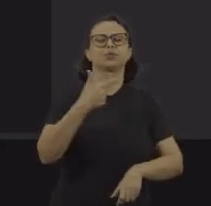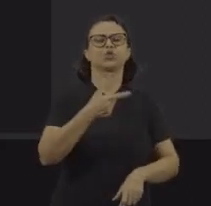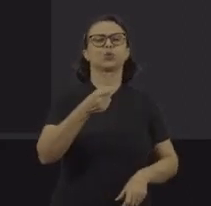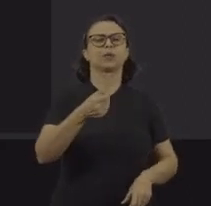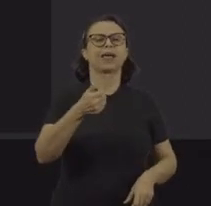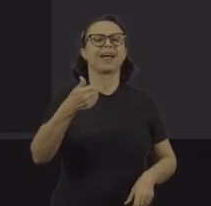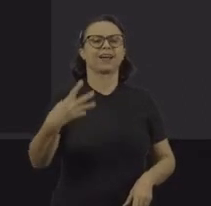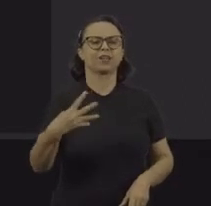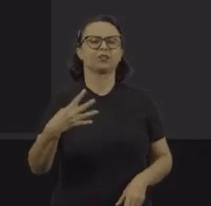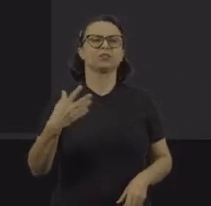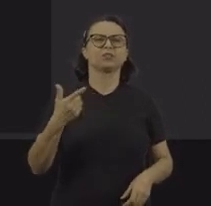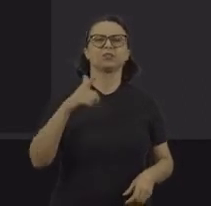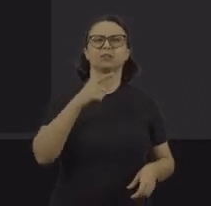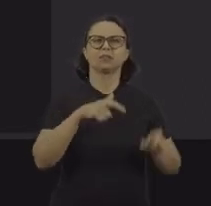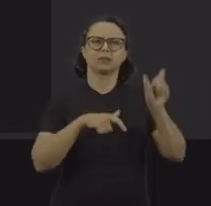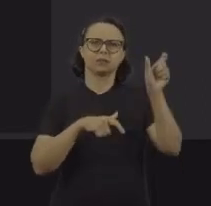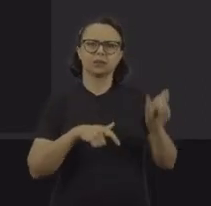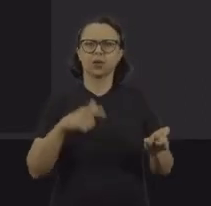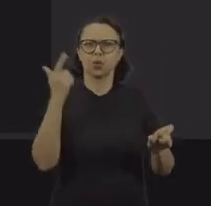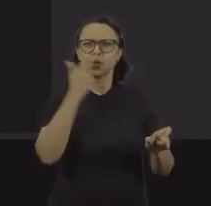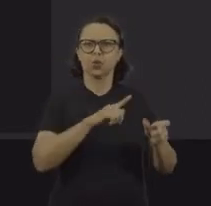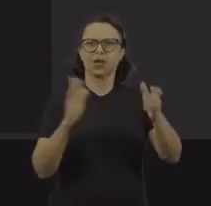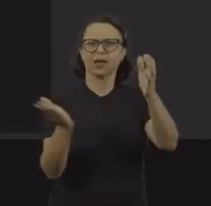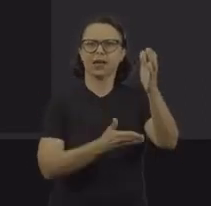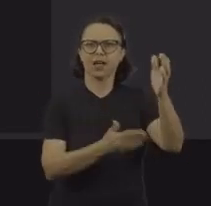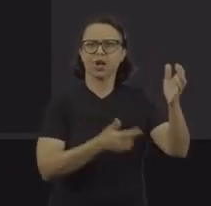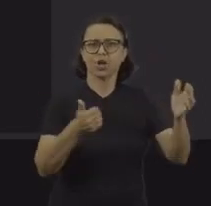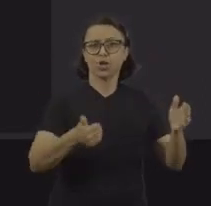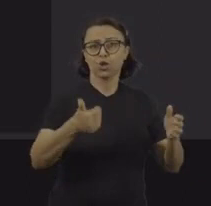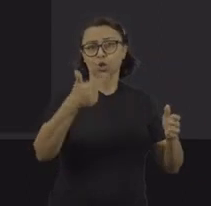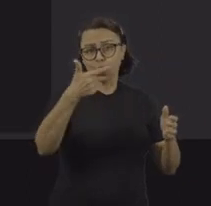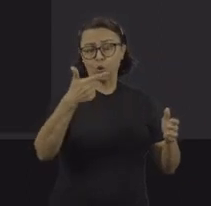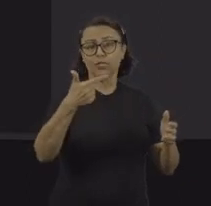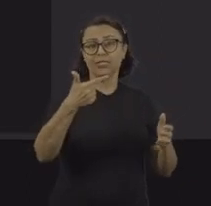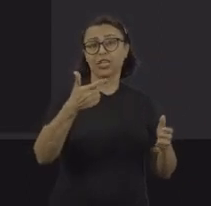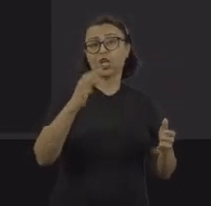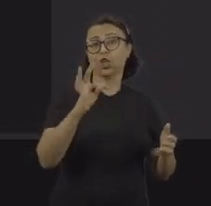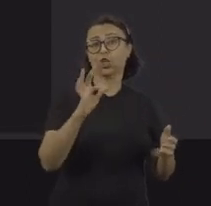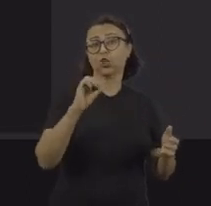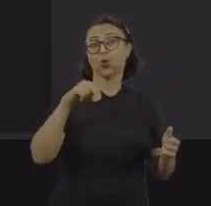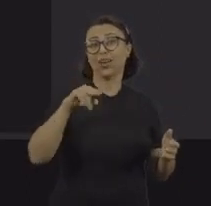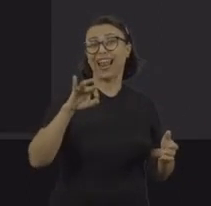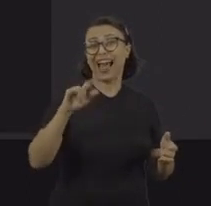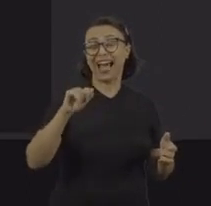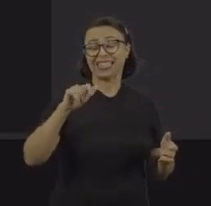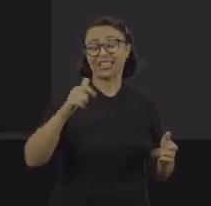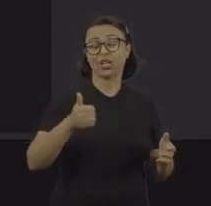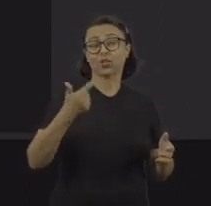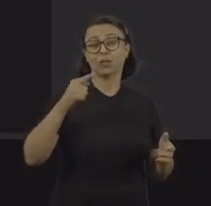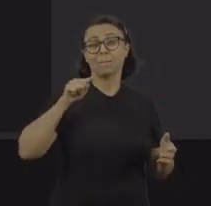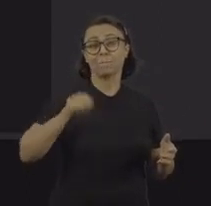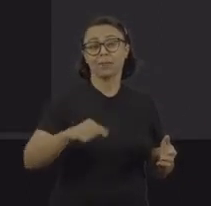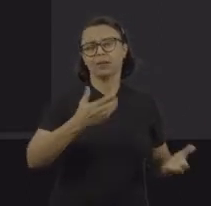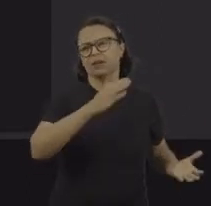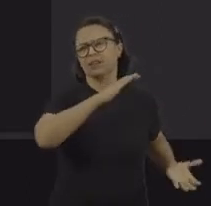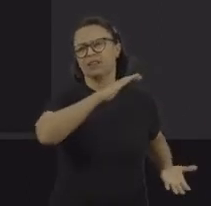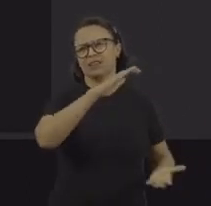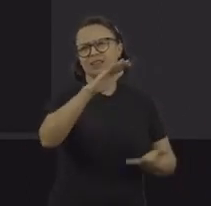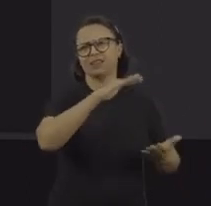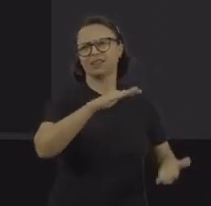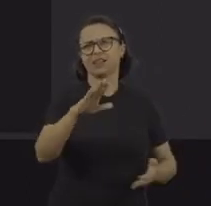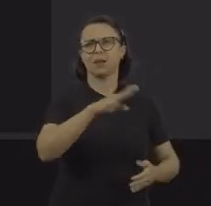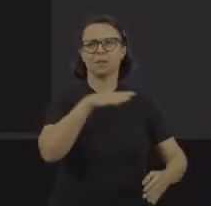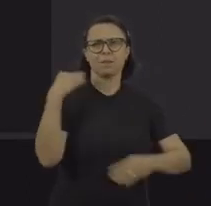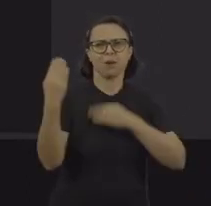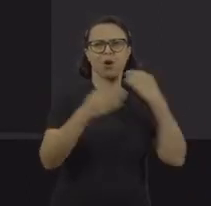o trabalhador chegava a cortar 12 toneladas de cana por dia e era por isso que ele recebia. A gente teve casos, sem exagero, de morte de